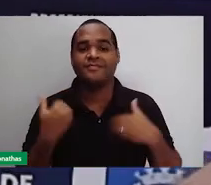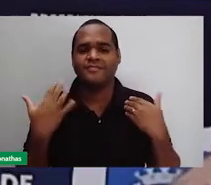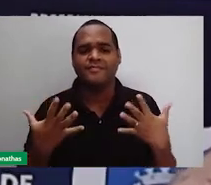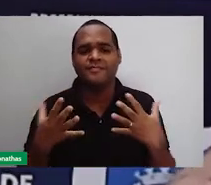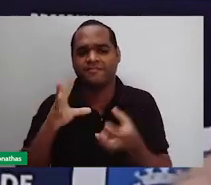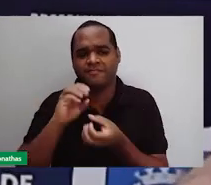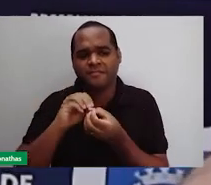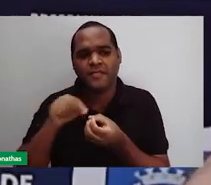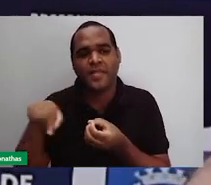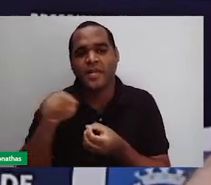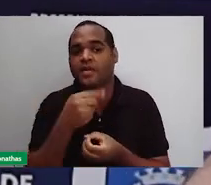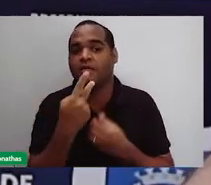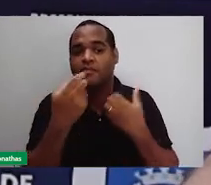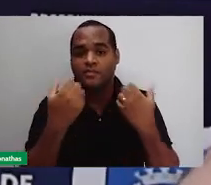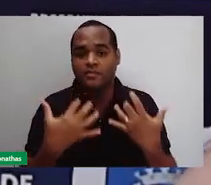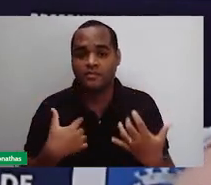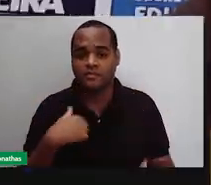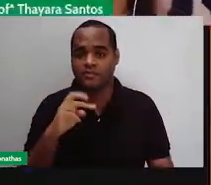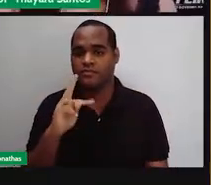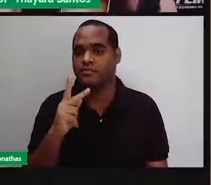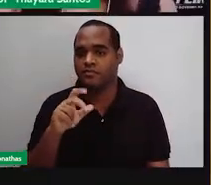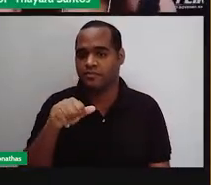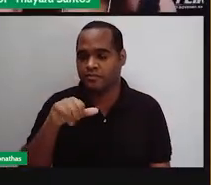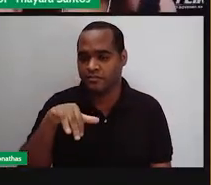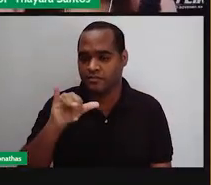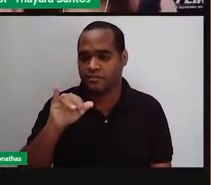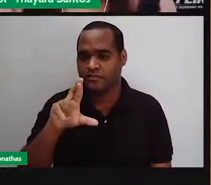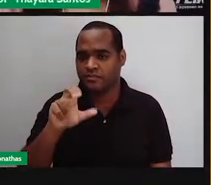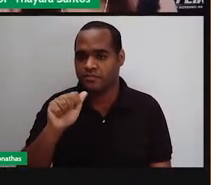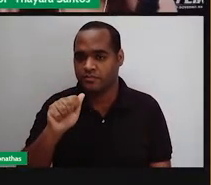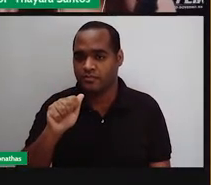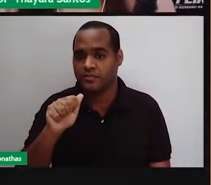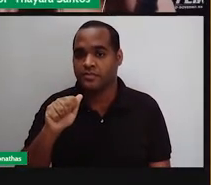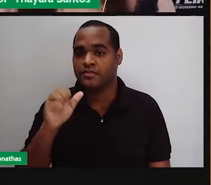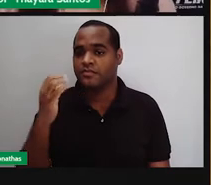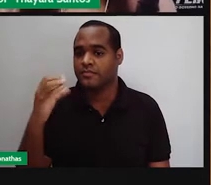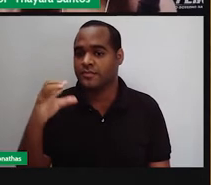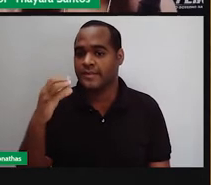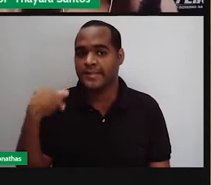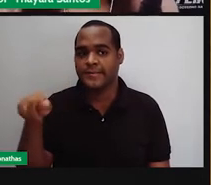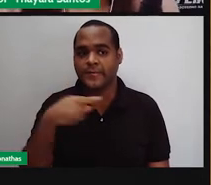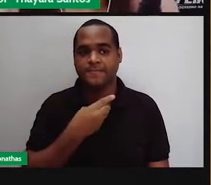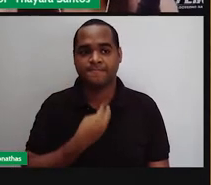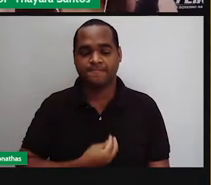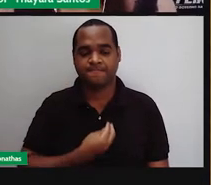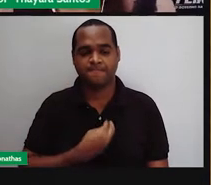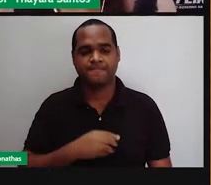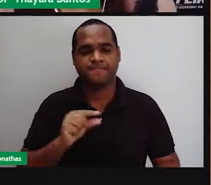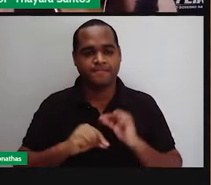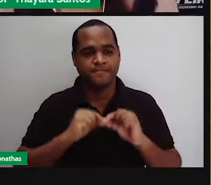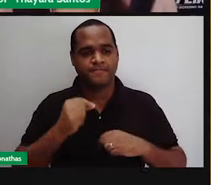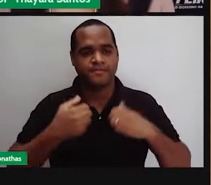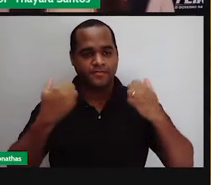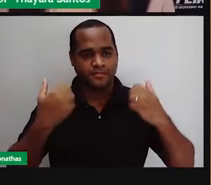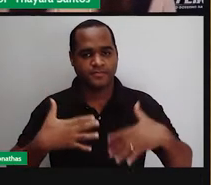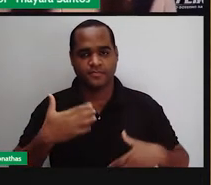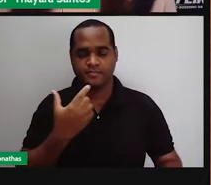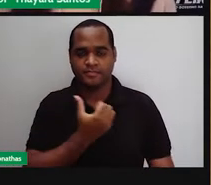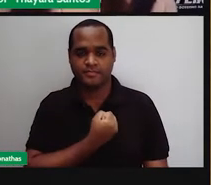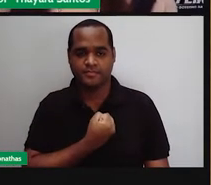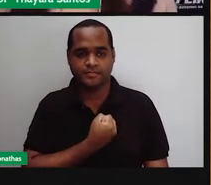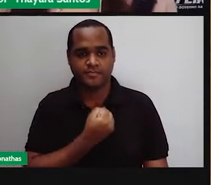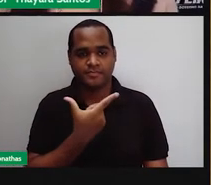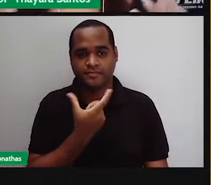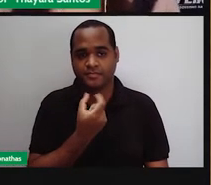Então, como eu já falei, eu a professora Tayara Santos de Ciências e vamos lá iniciar nossa aula de número 20 do sexto ano e vamos